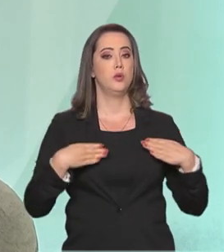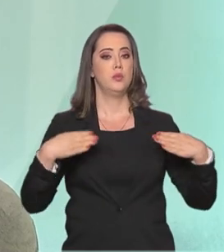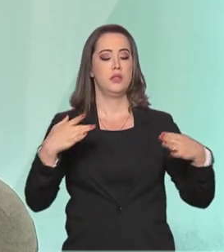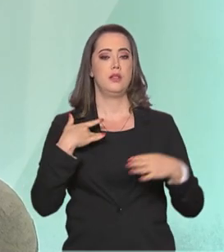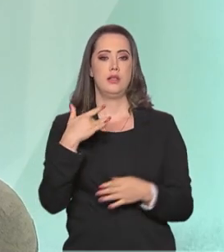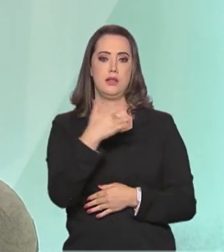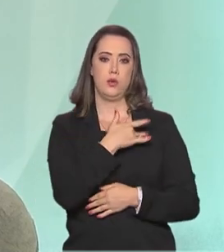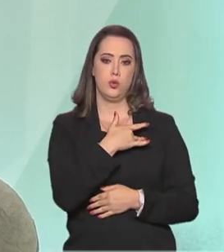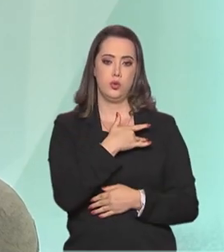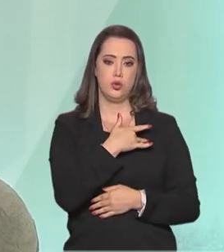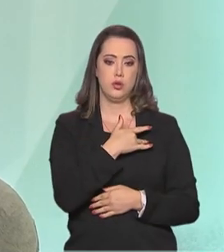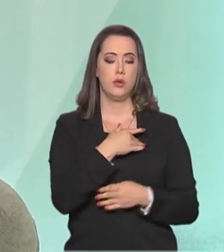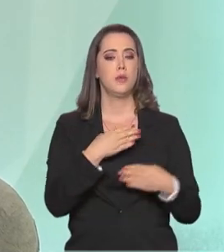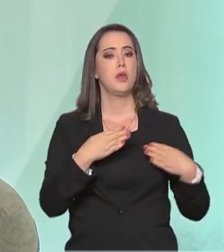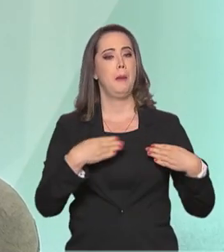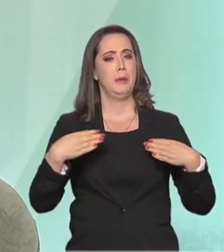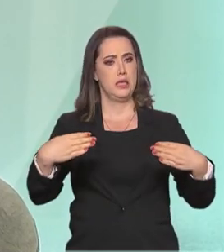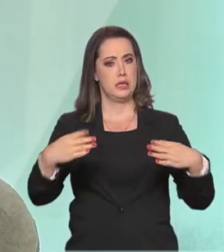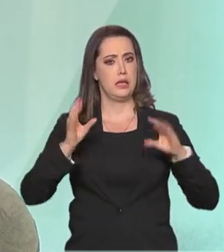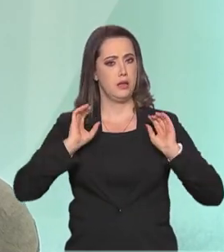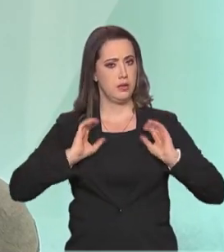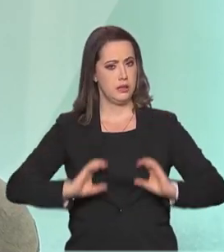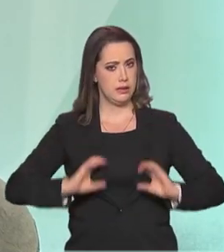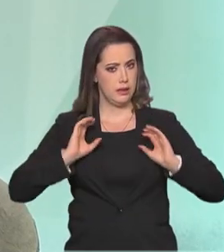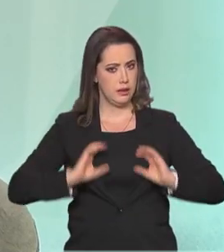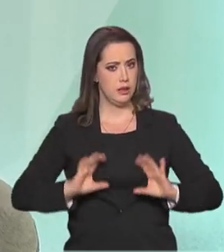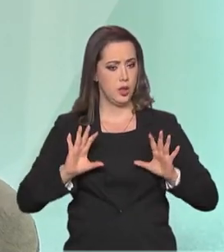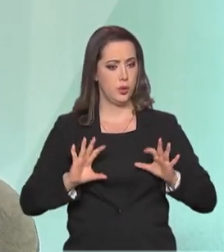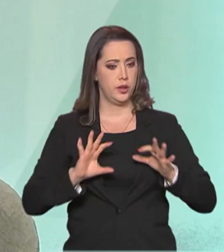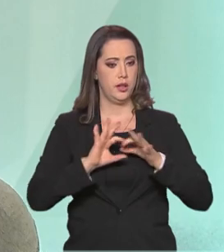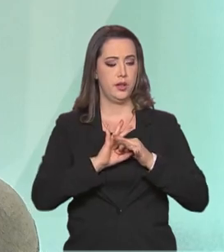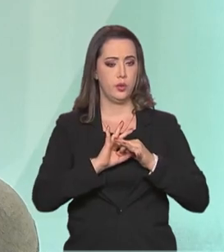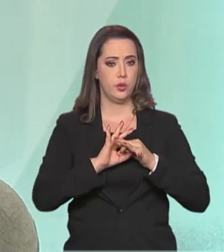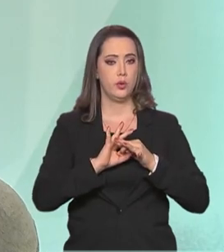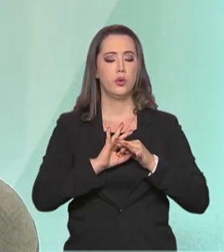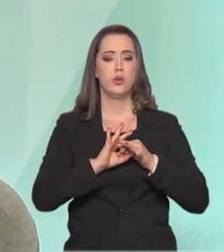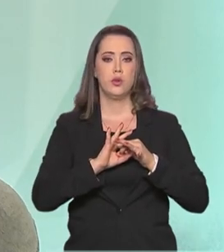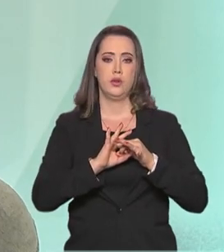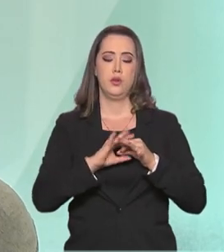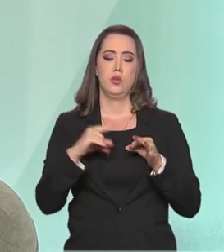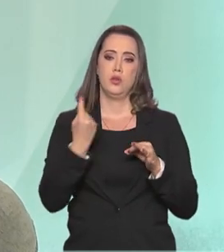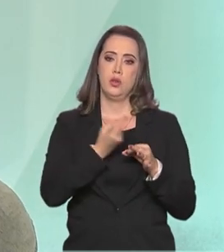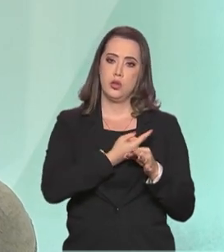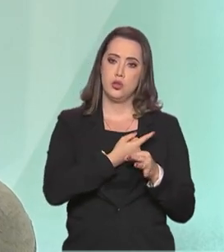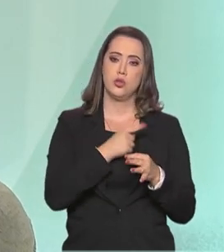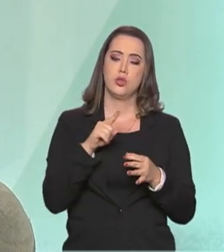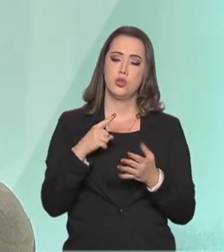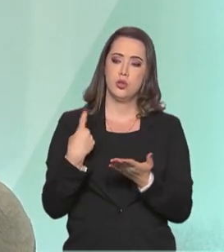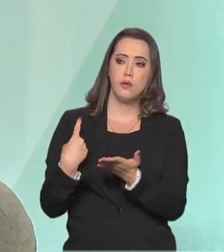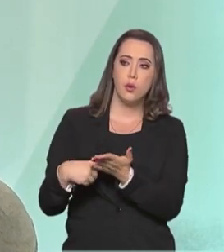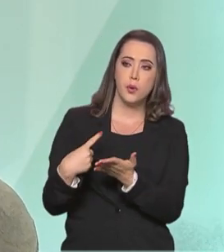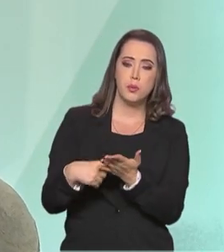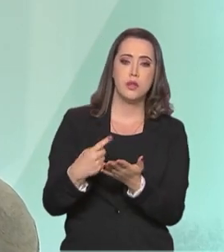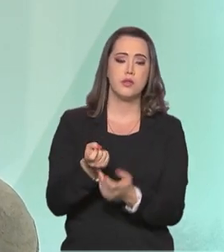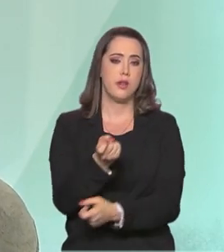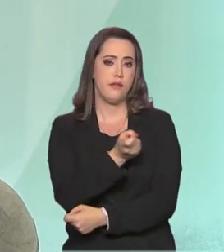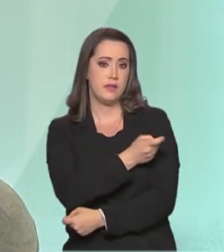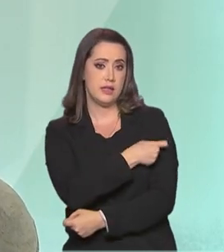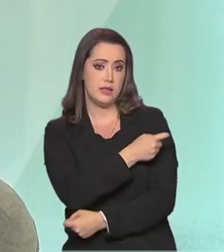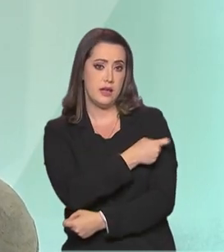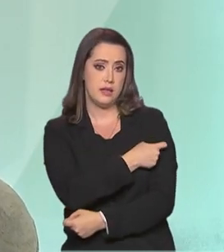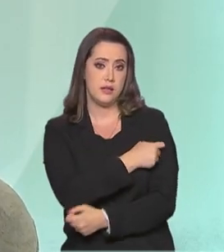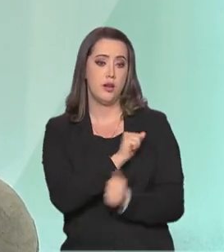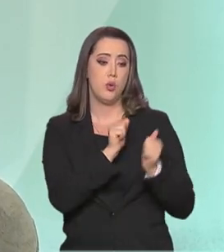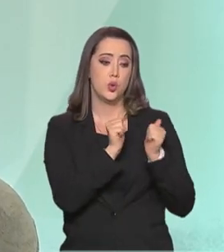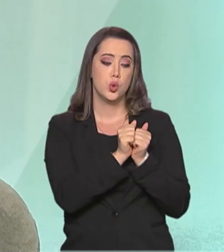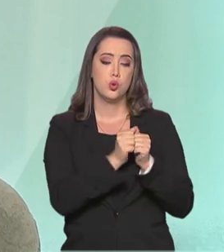Ministério da Saúde, Ministério da Cidadania. Depois, efetivamos essa vacinação através do Ministério